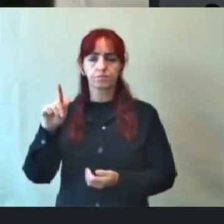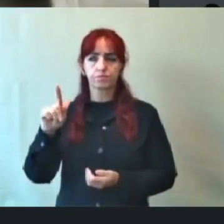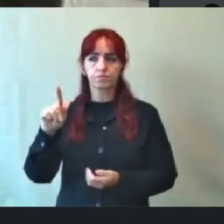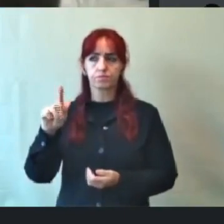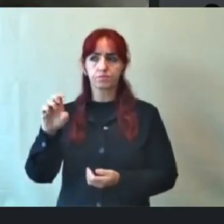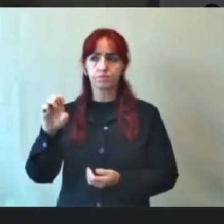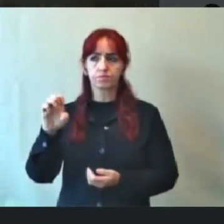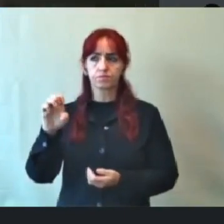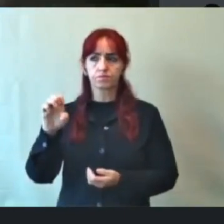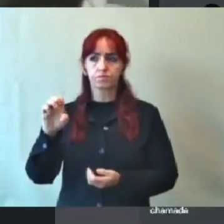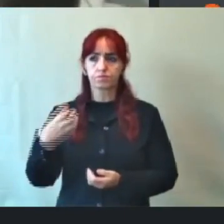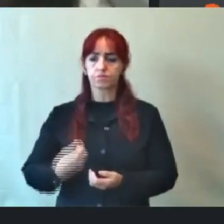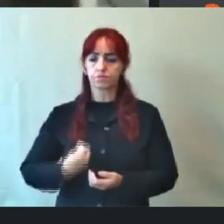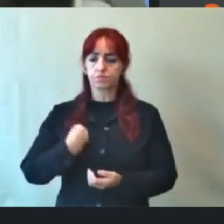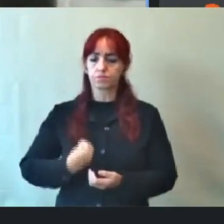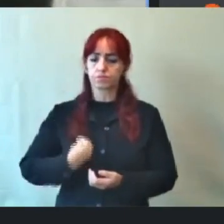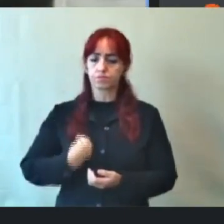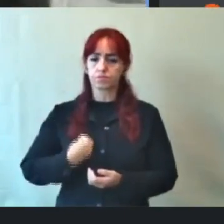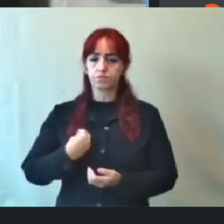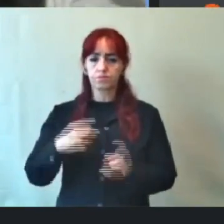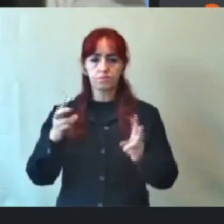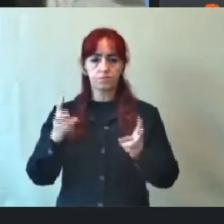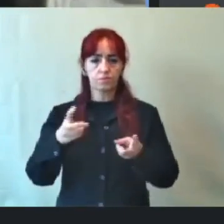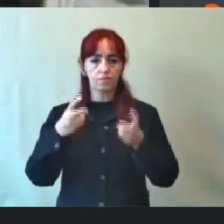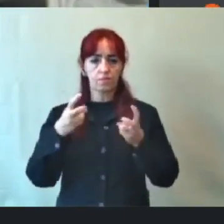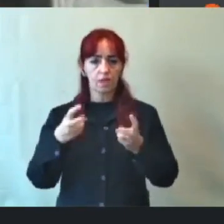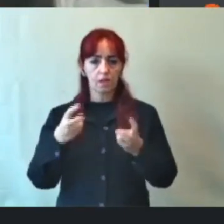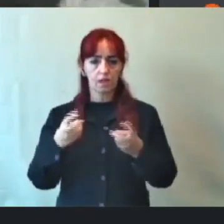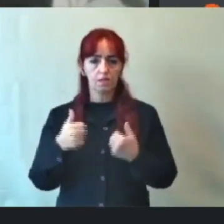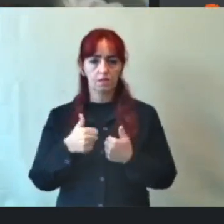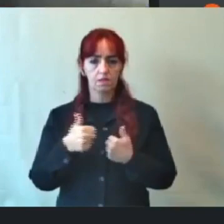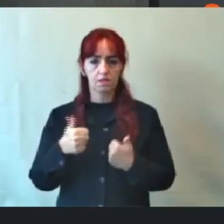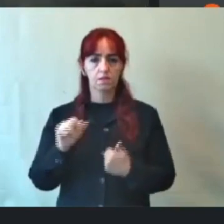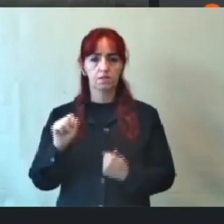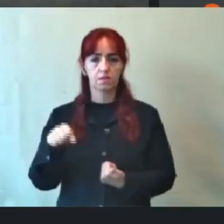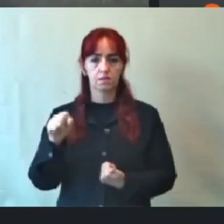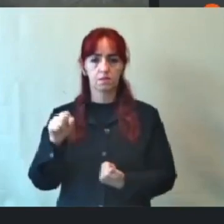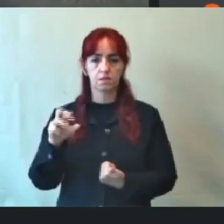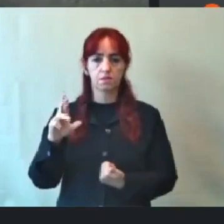Presente. Está me ouvindo? Sim. Vereador Reinaldo Gomes.